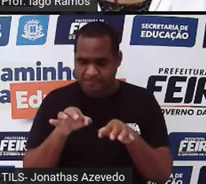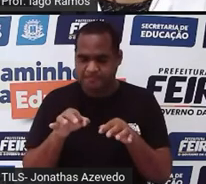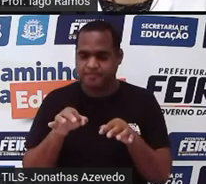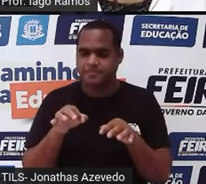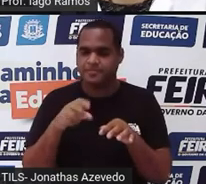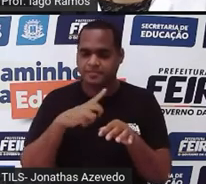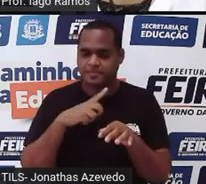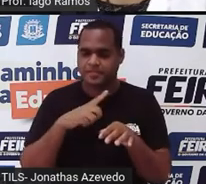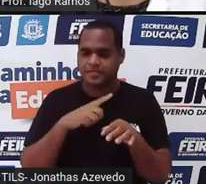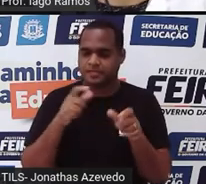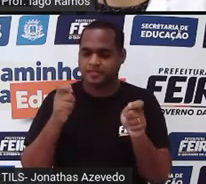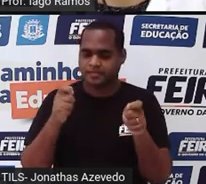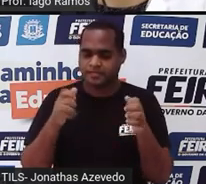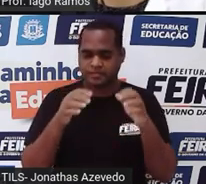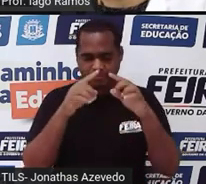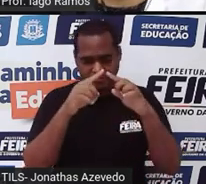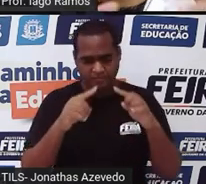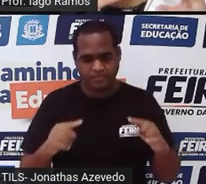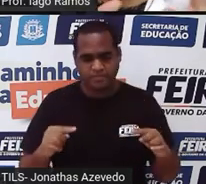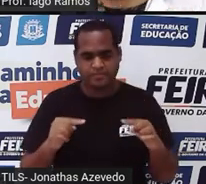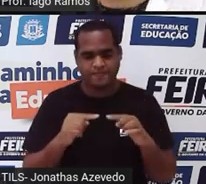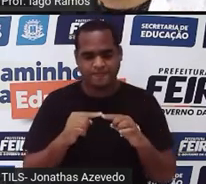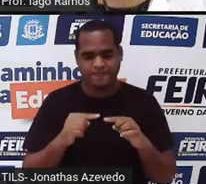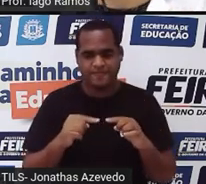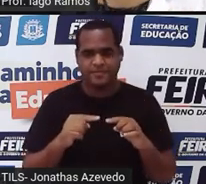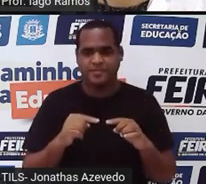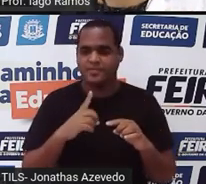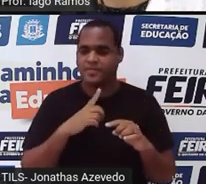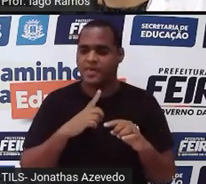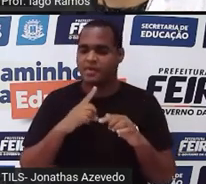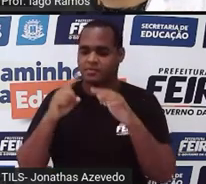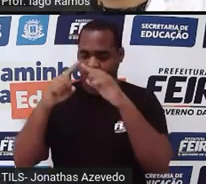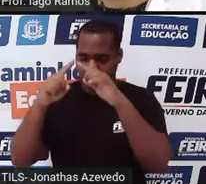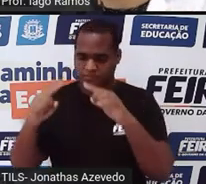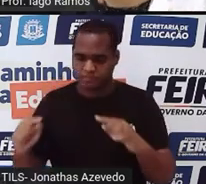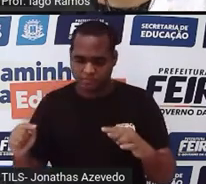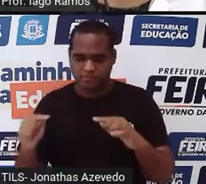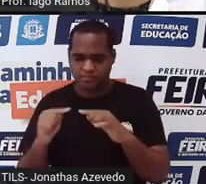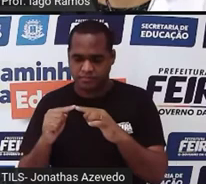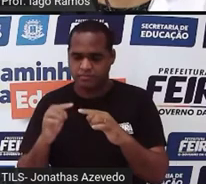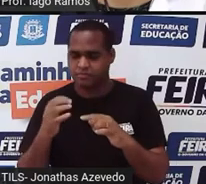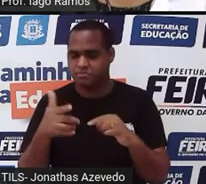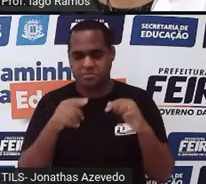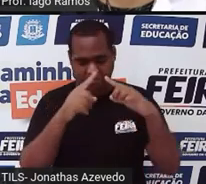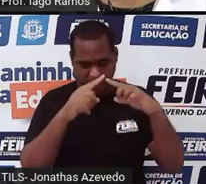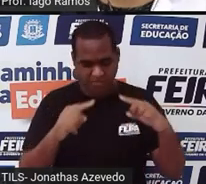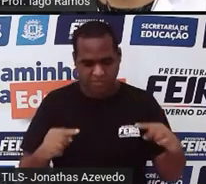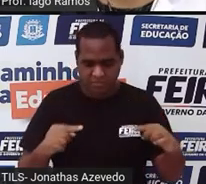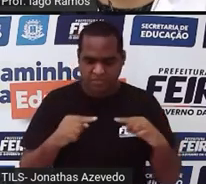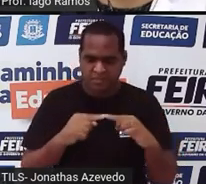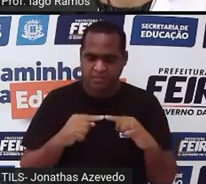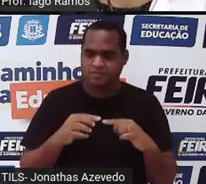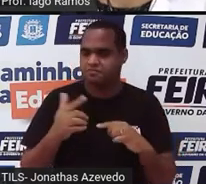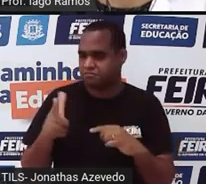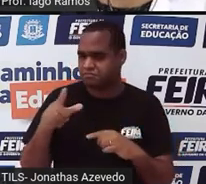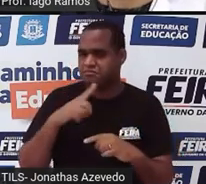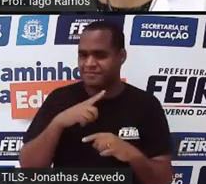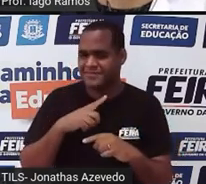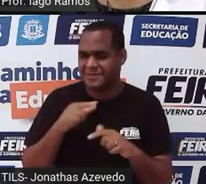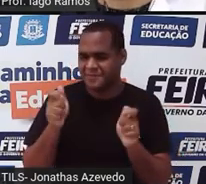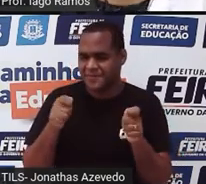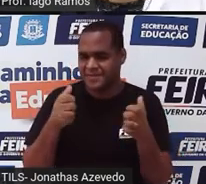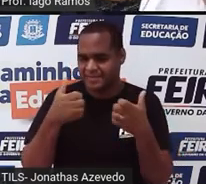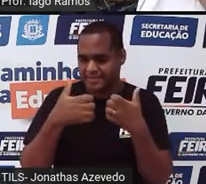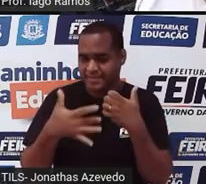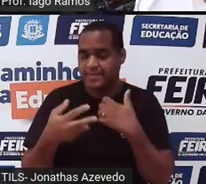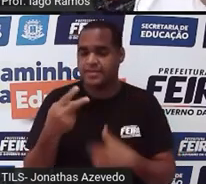tem formas triangulares, formas que lembram triângulos. E isso acontece a partir da segunda figura, porque a